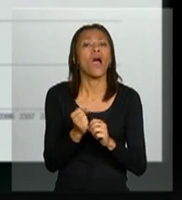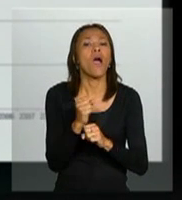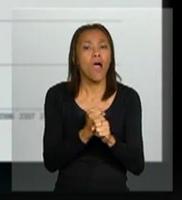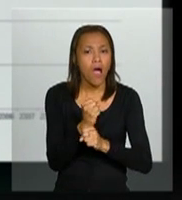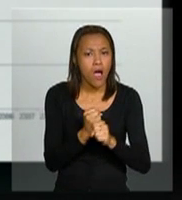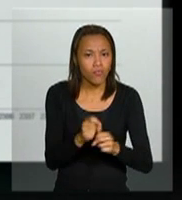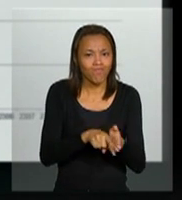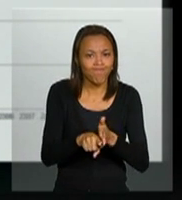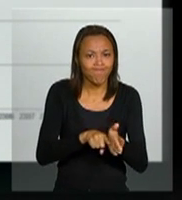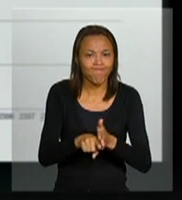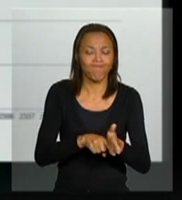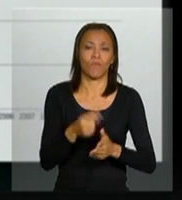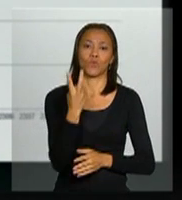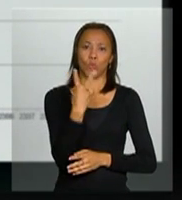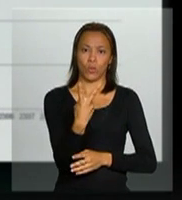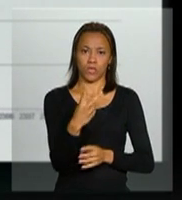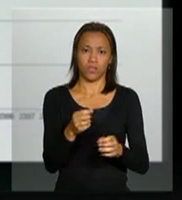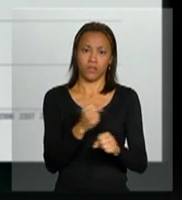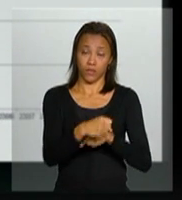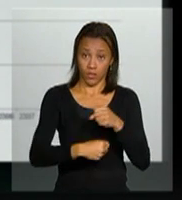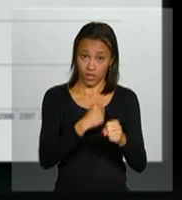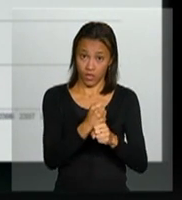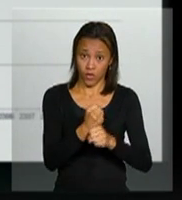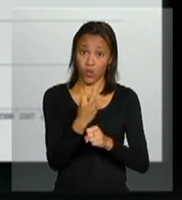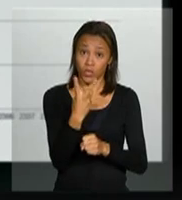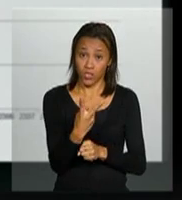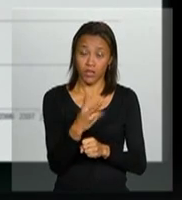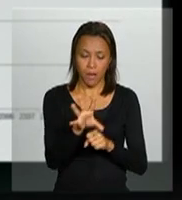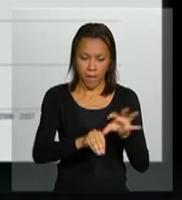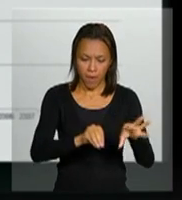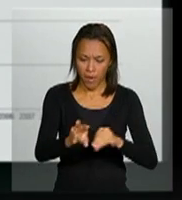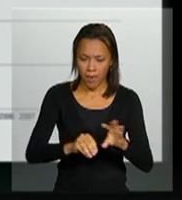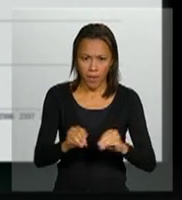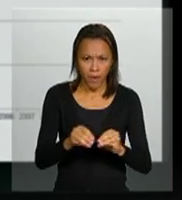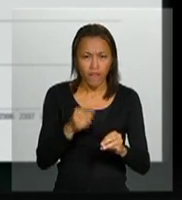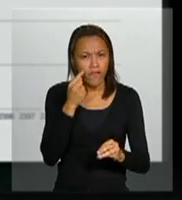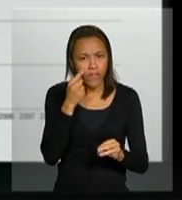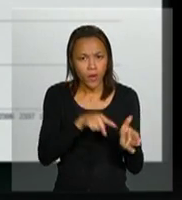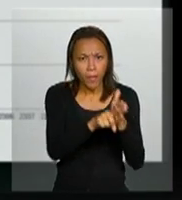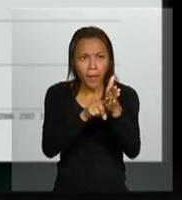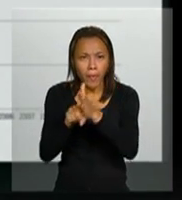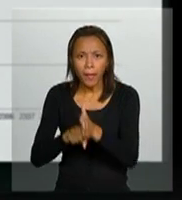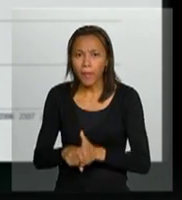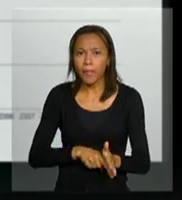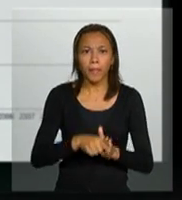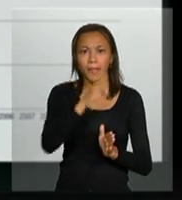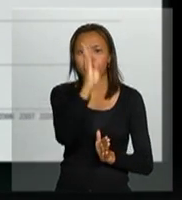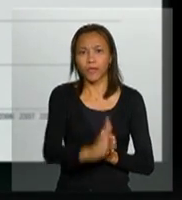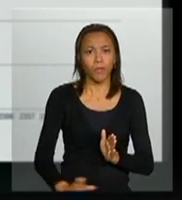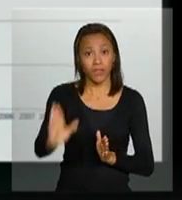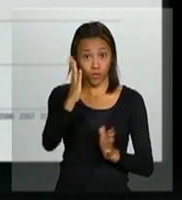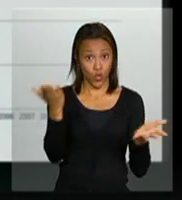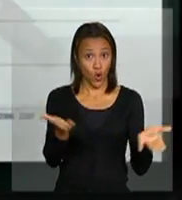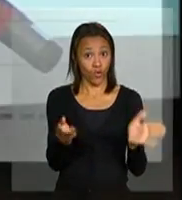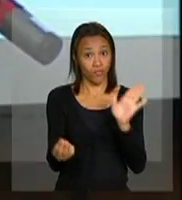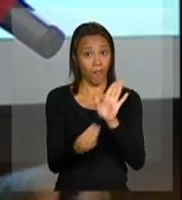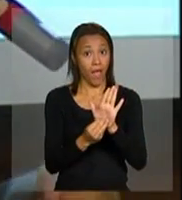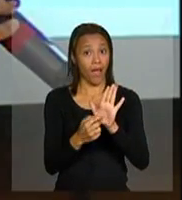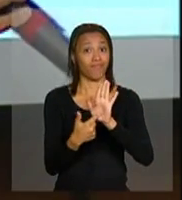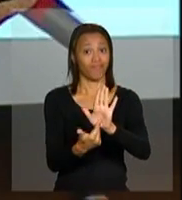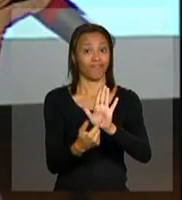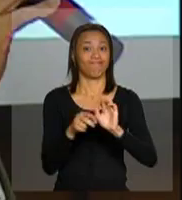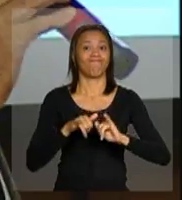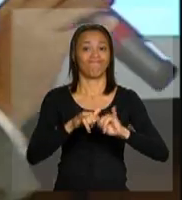de análise de bancos de dados e modelos estatísticos, fez a revisão da epidemia do Brasil e essa a epidemia que hoje nós consideramos como